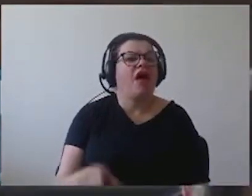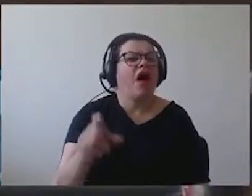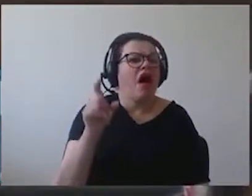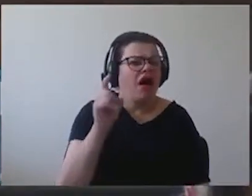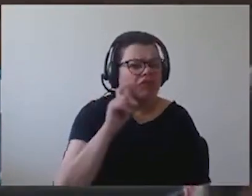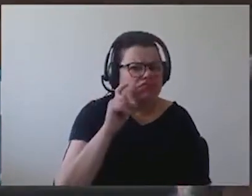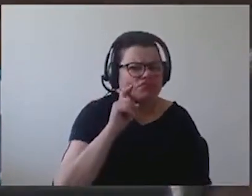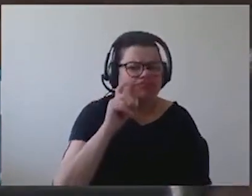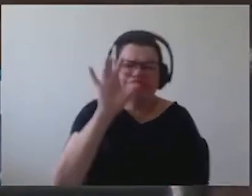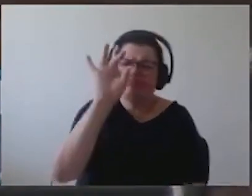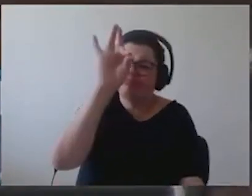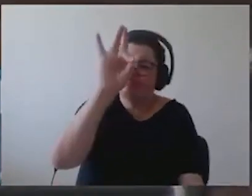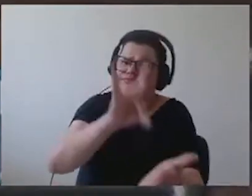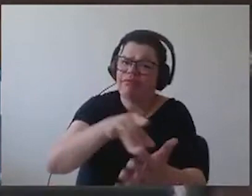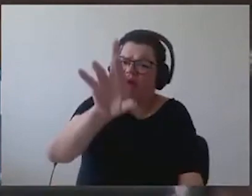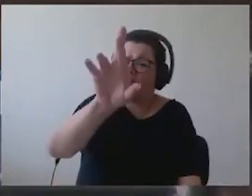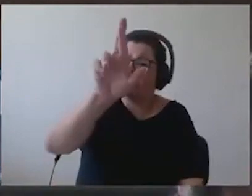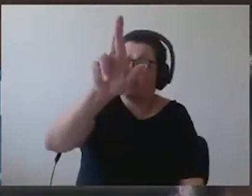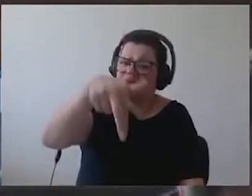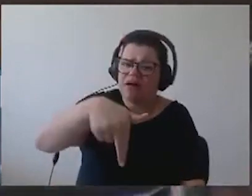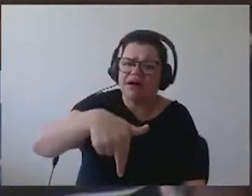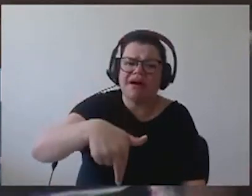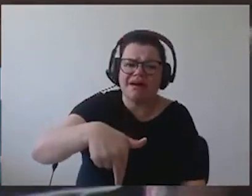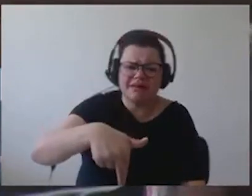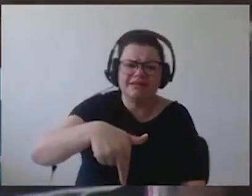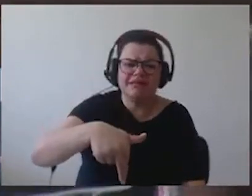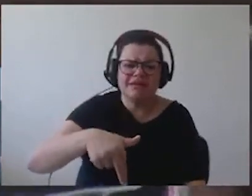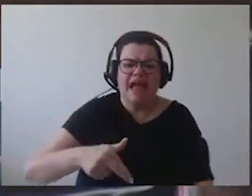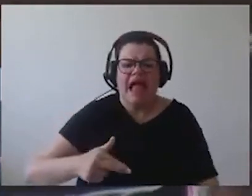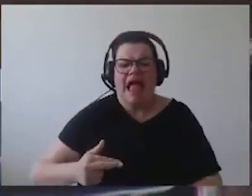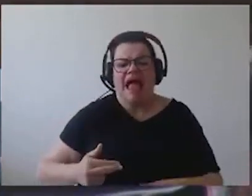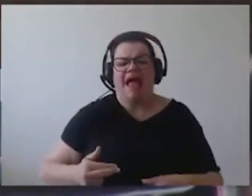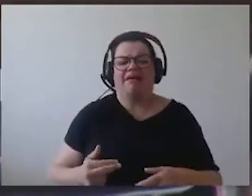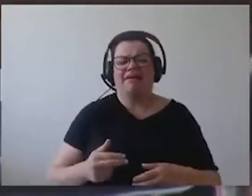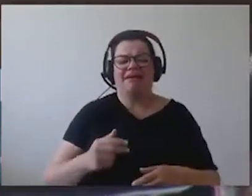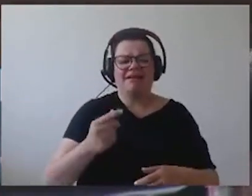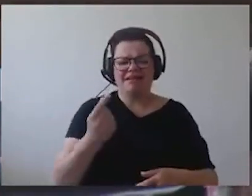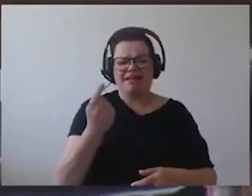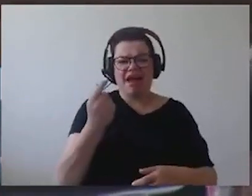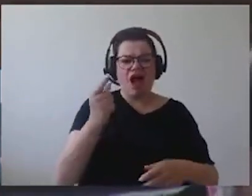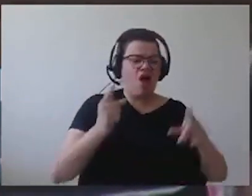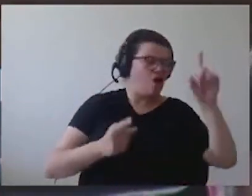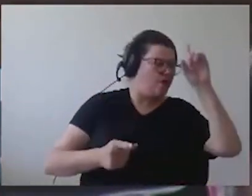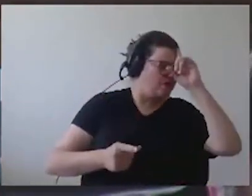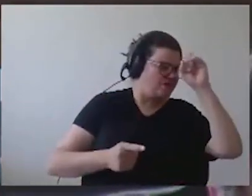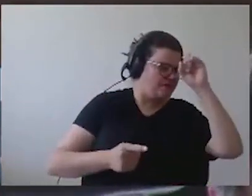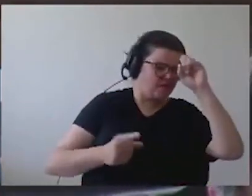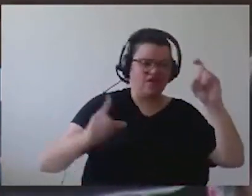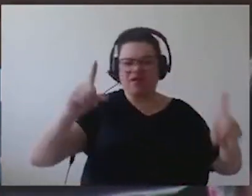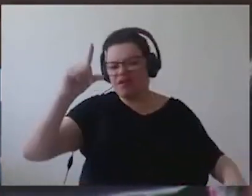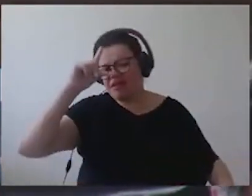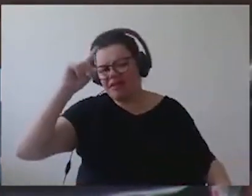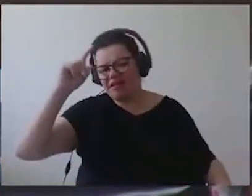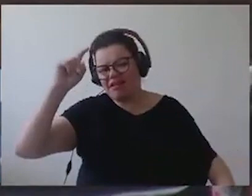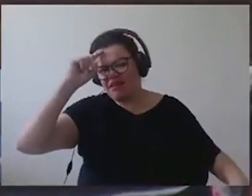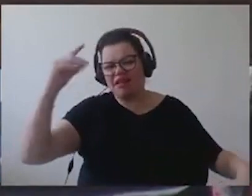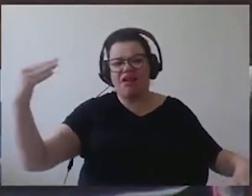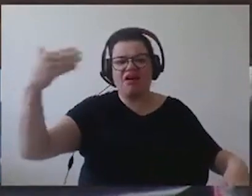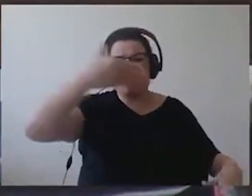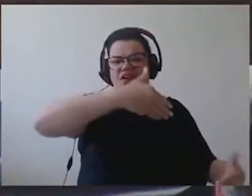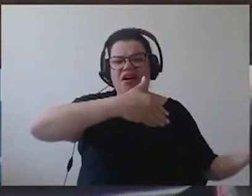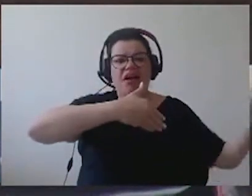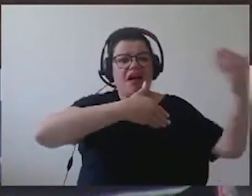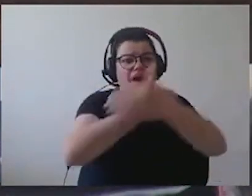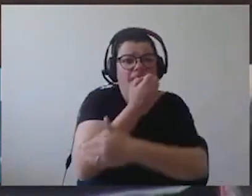O argumento de que a linha de interhospitais, na realidade, é um bem público. Ela tem uma